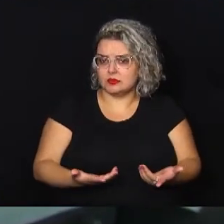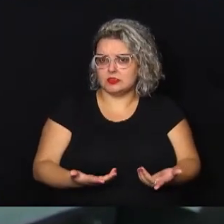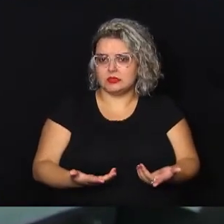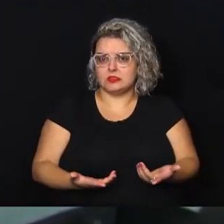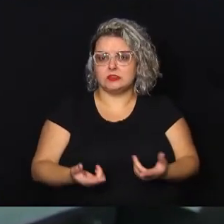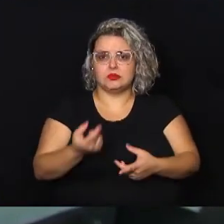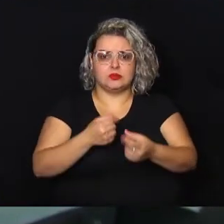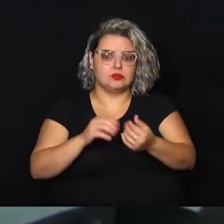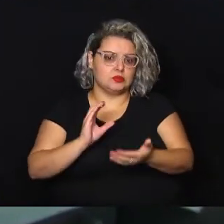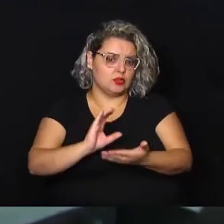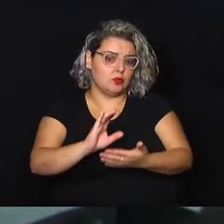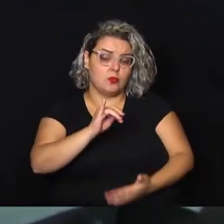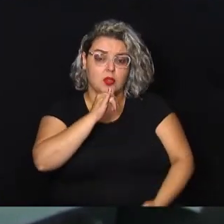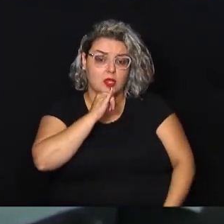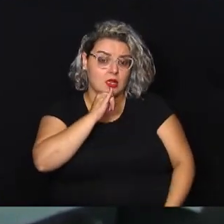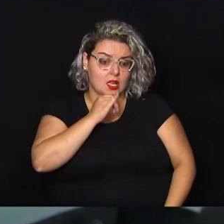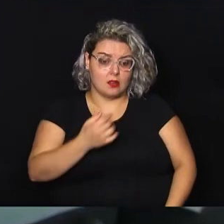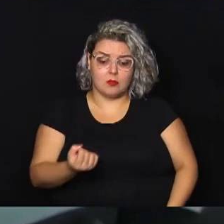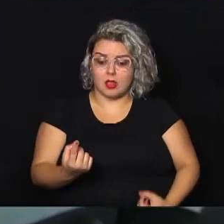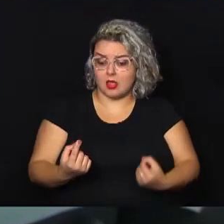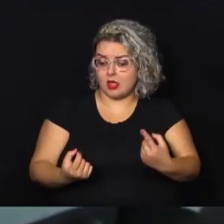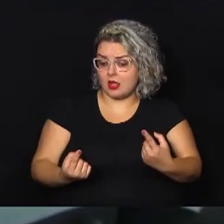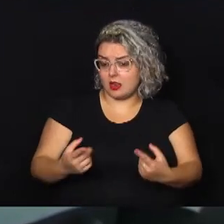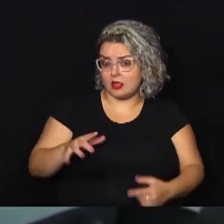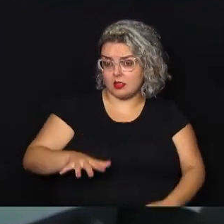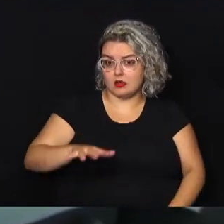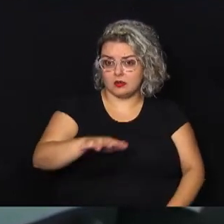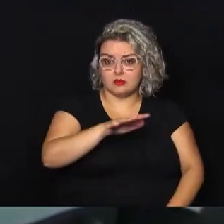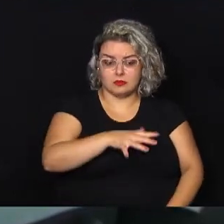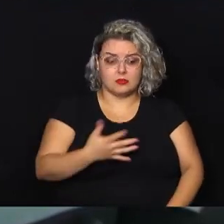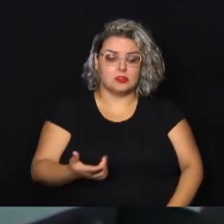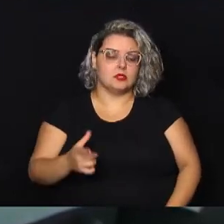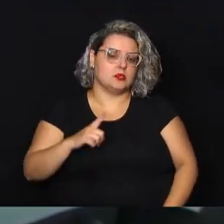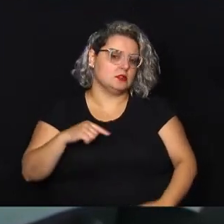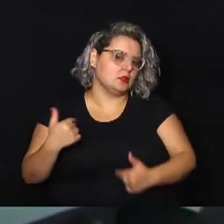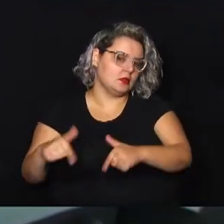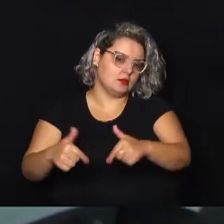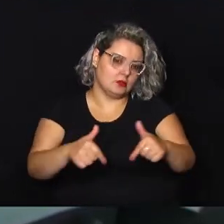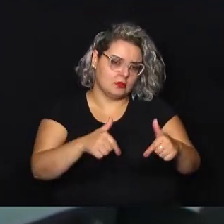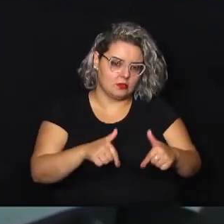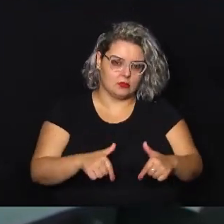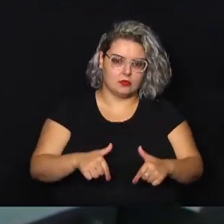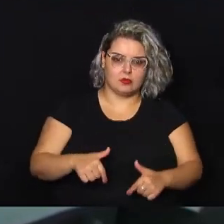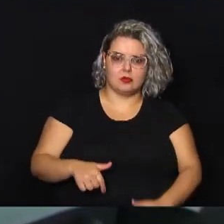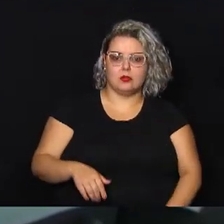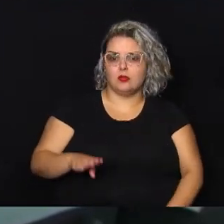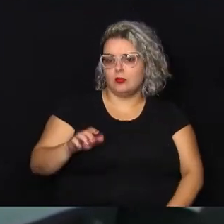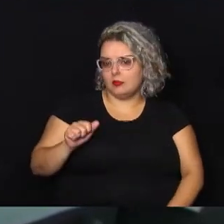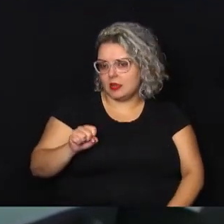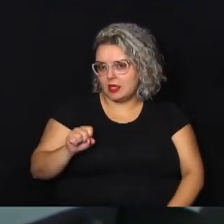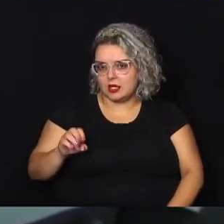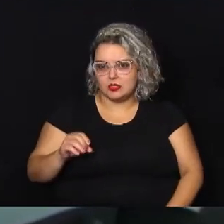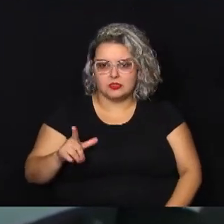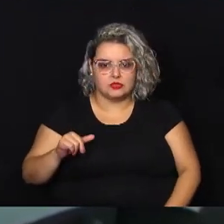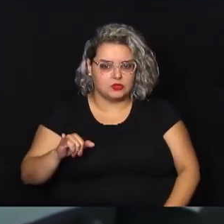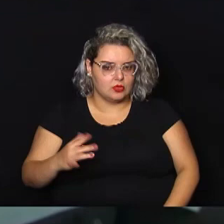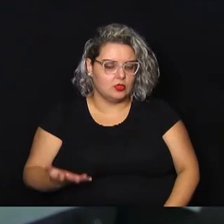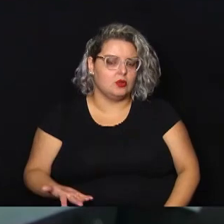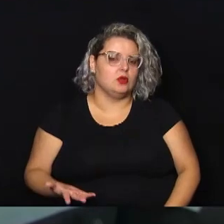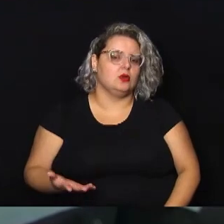exemplo, para algumas regiões que a já tem um trabalho como o CS do Bassolli, do Vida Nova,